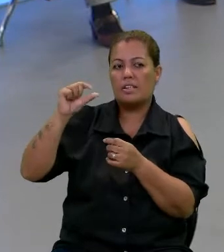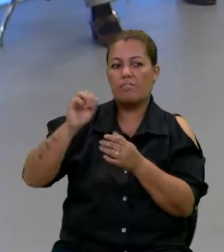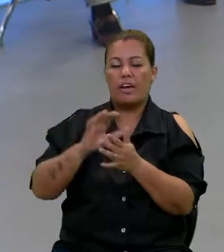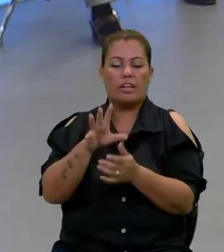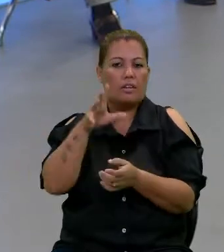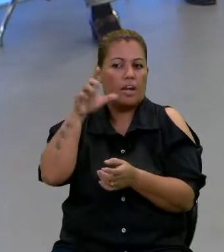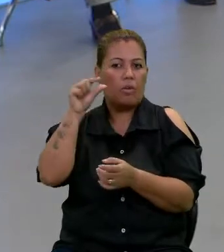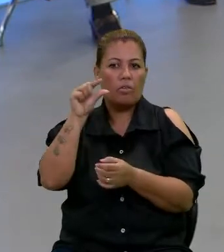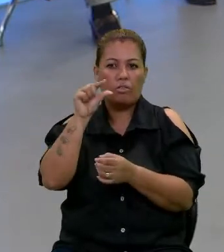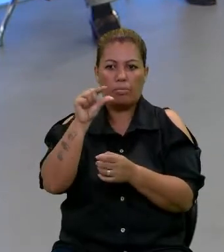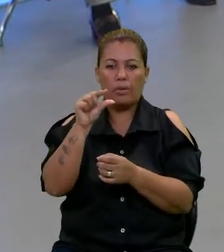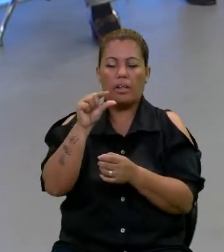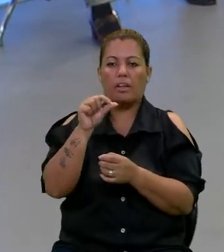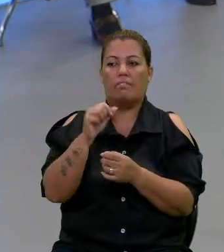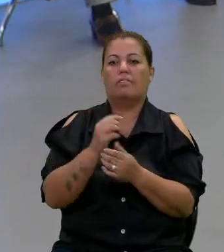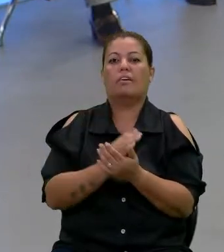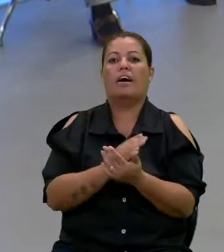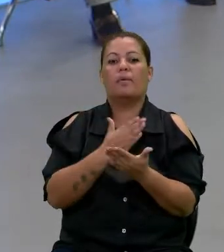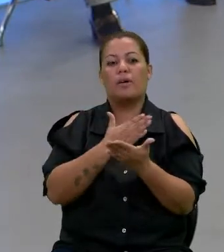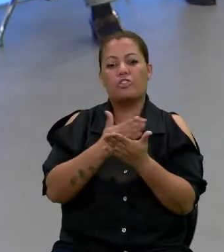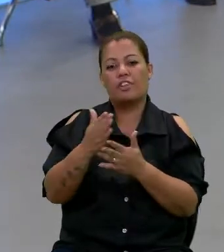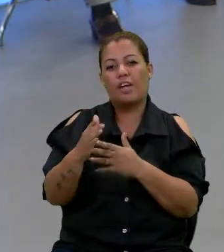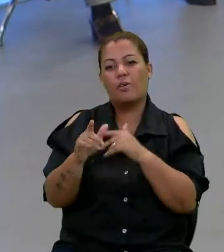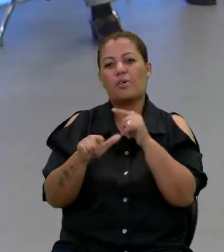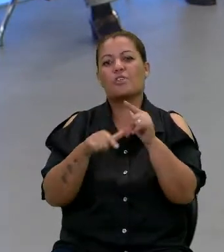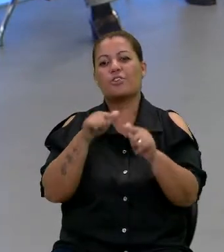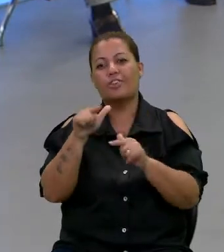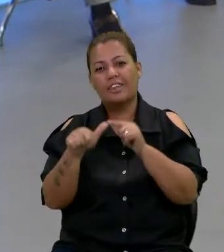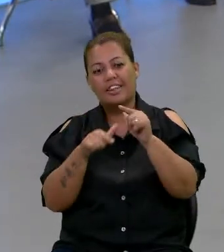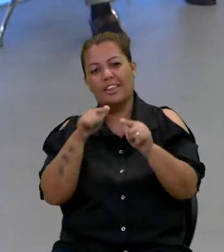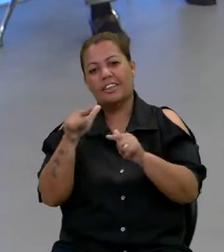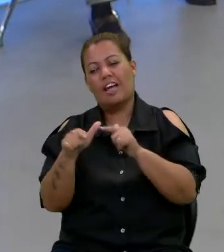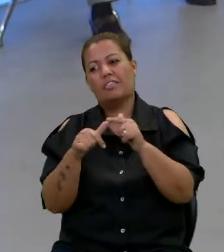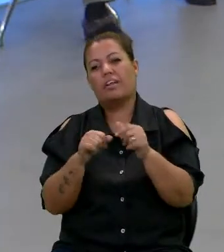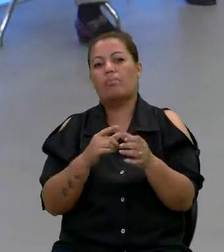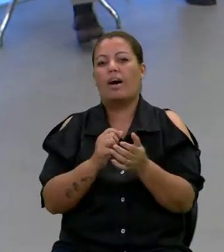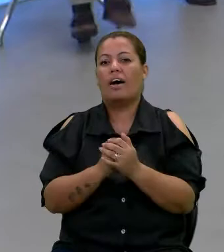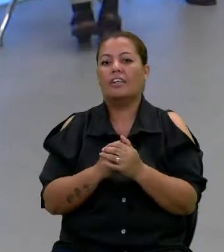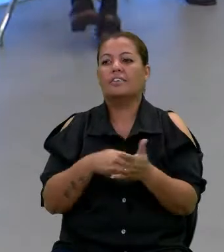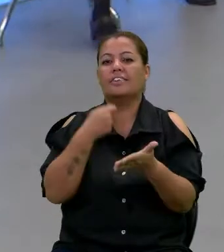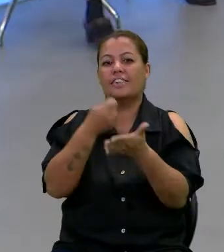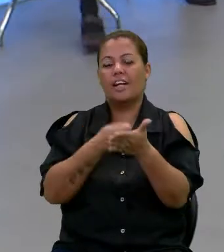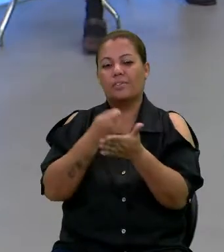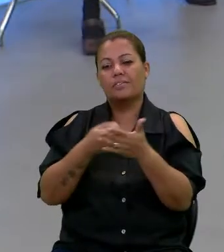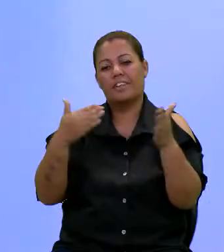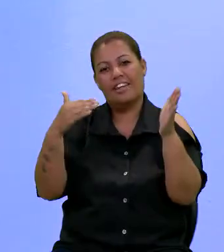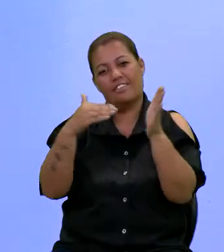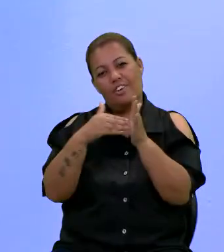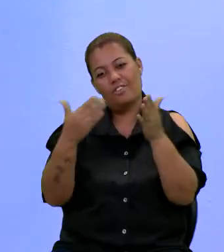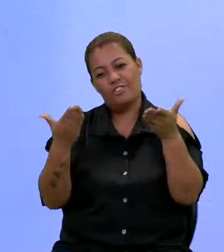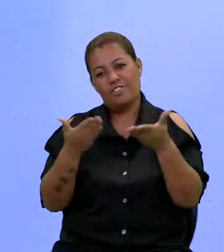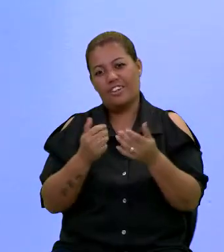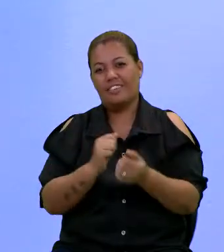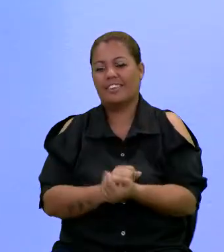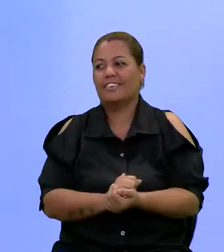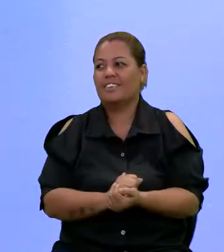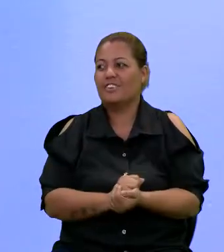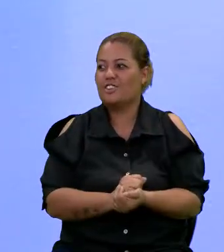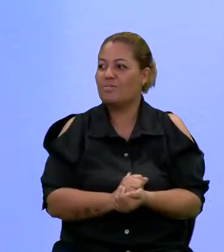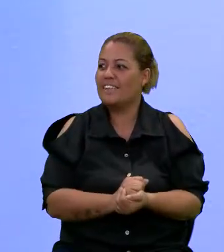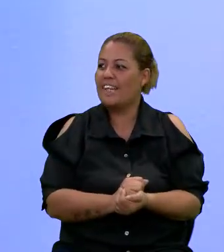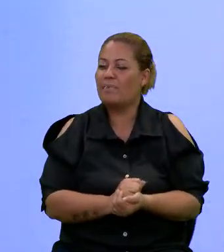ela é severa. Então, ela ouve um pouquinho. A partir daí começou o trabalho e a luta que é até hoje.